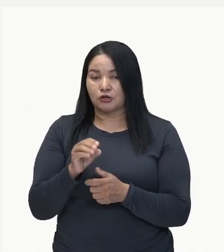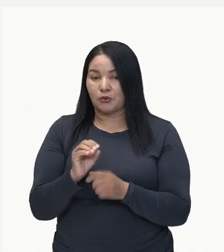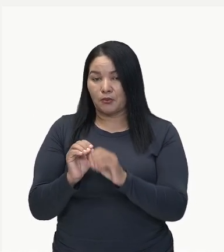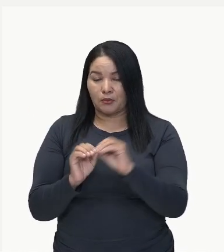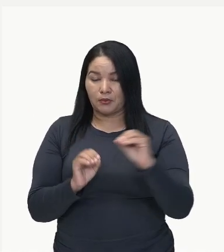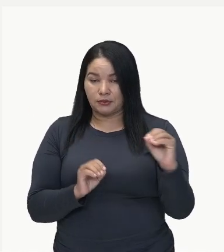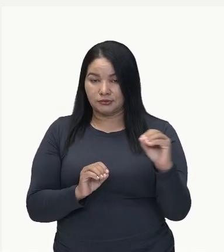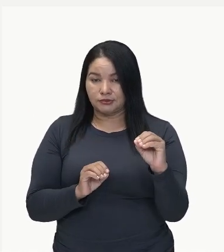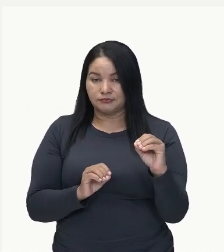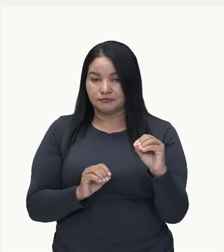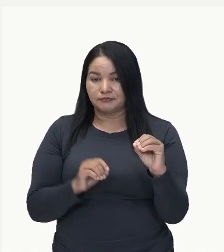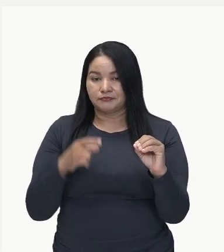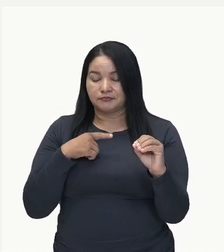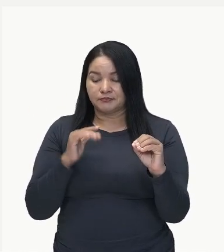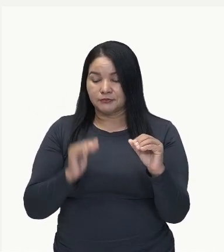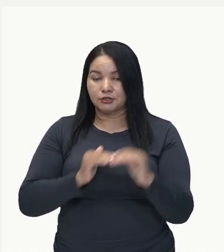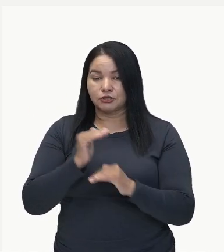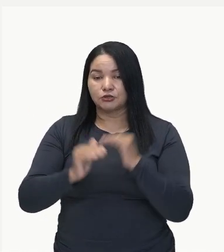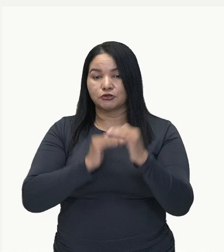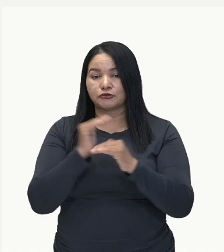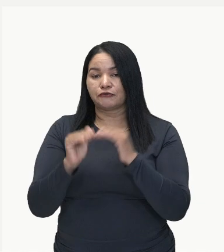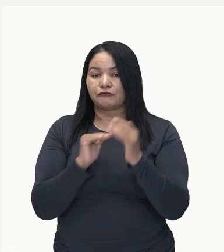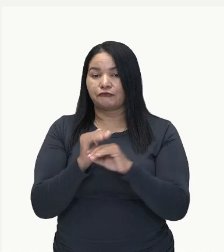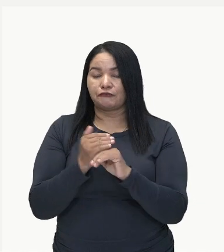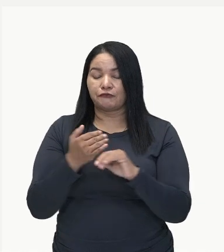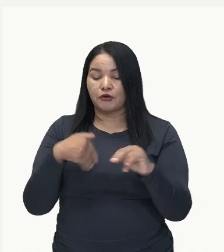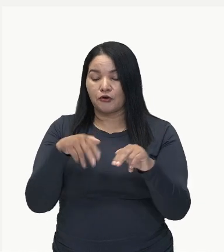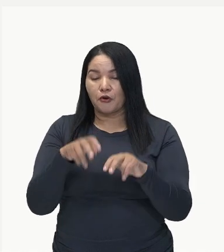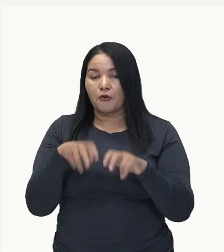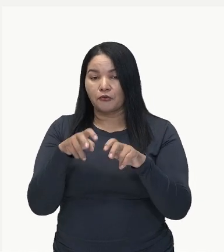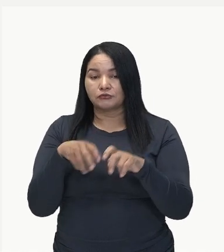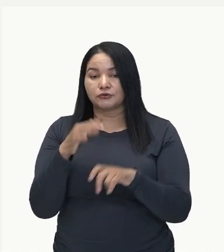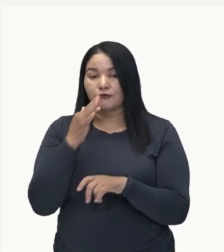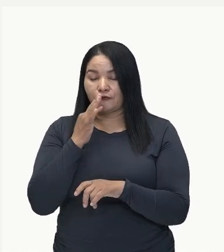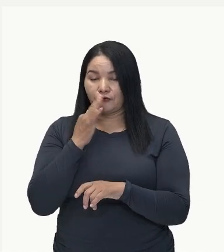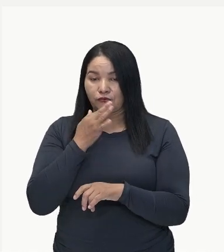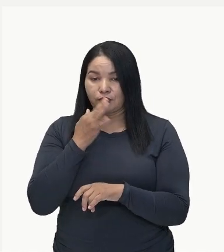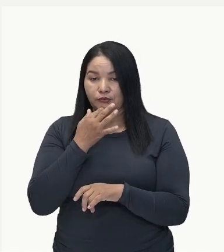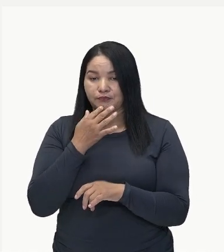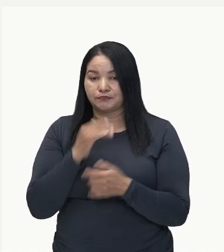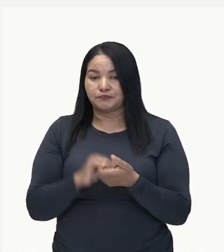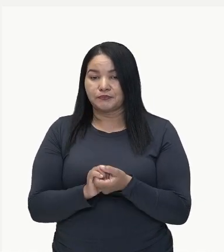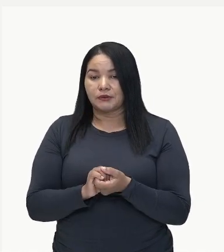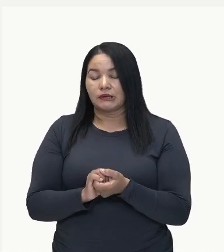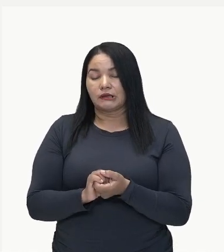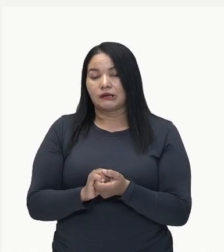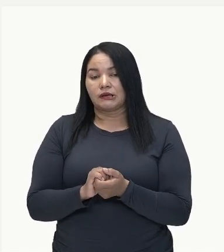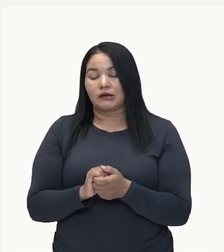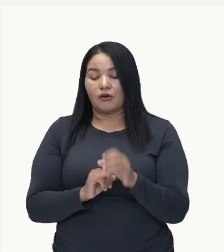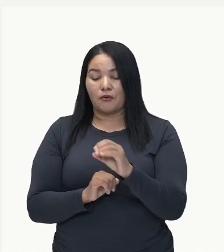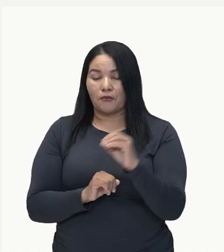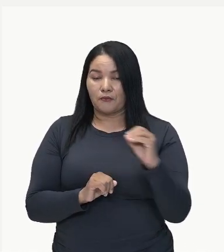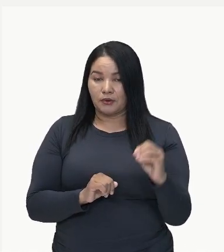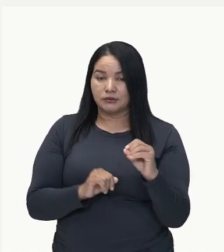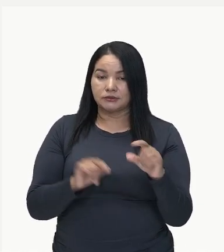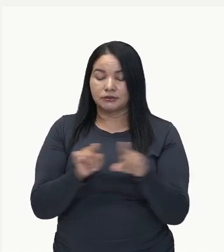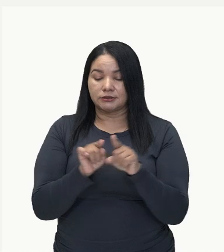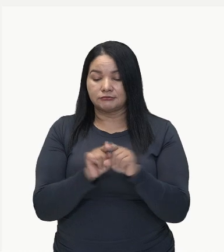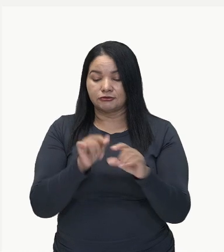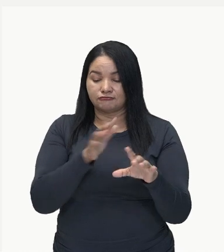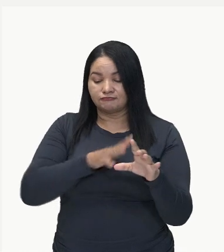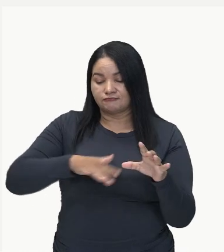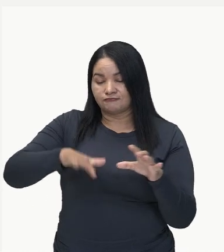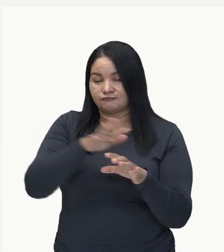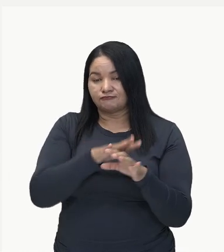a gente vai ter o desenvolvimento do cultivo de frutas. Todo o lado oeste aqui também, da ilha principal, a ilha